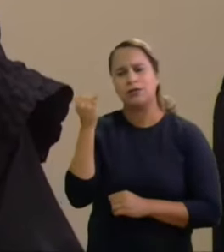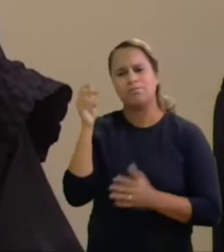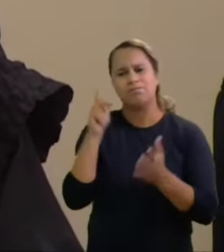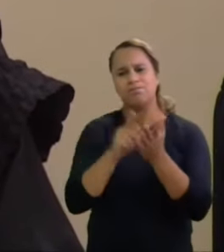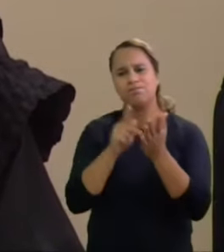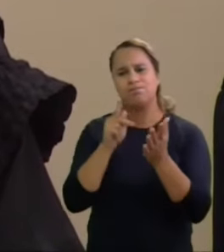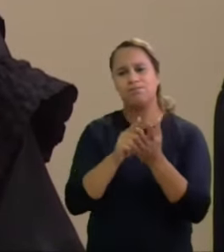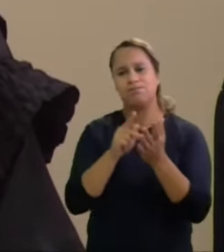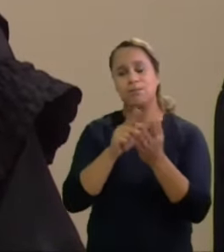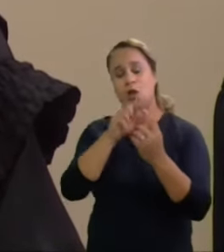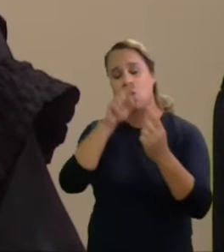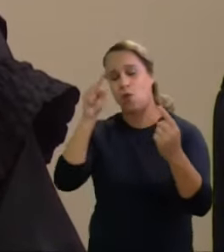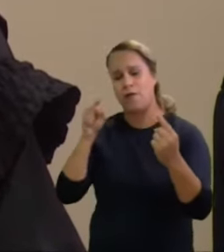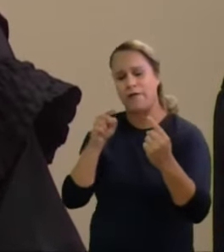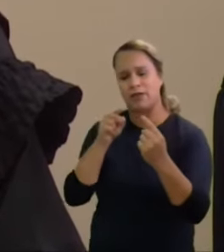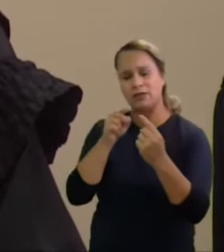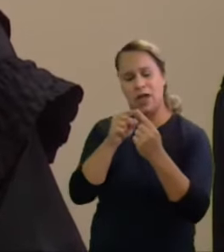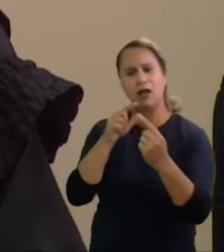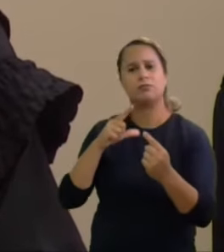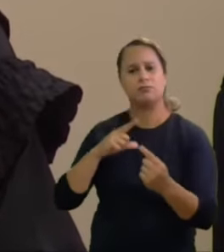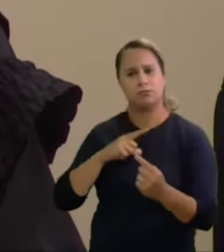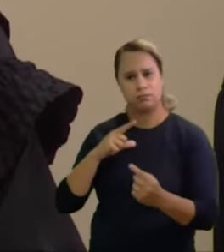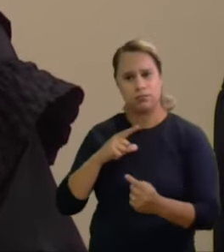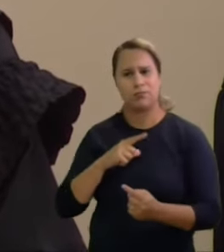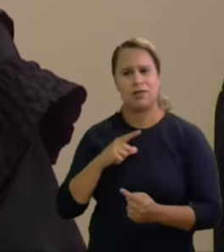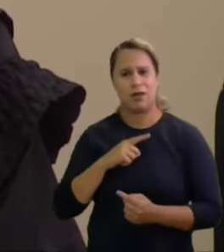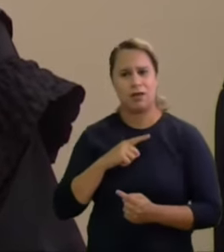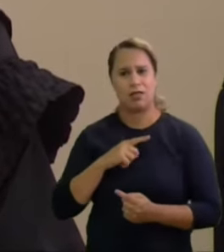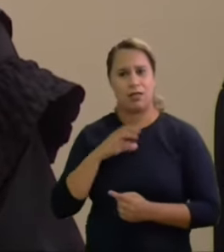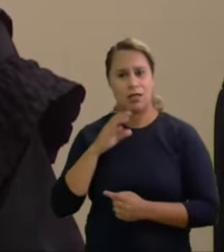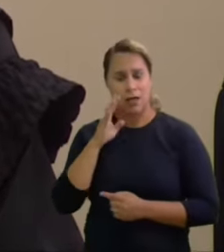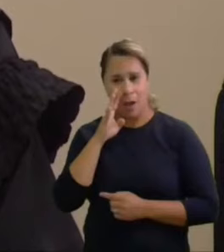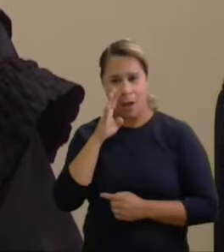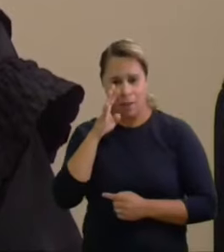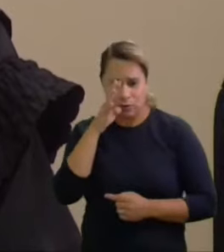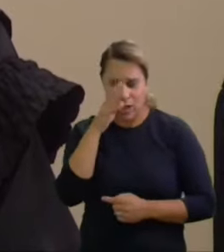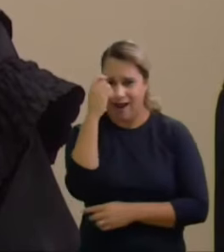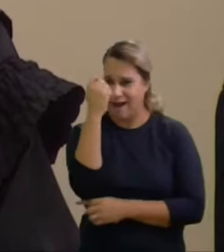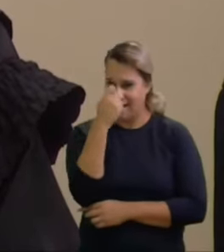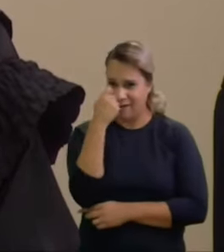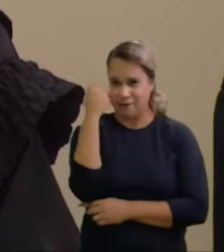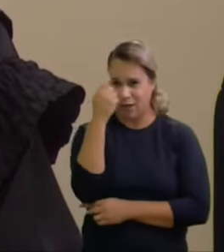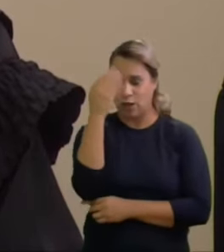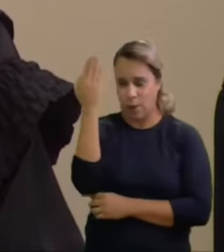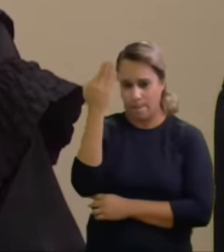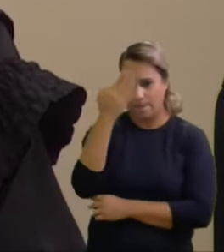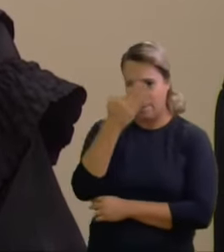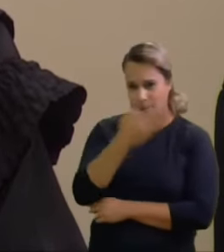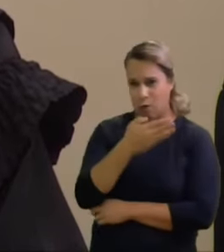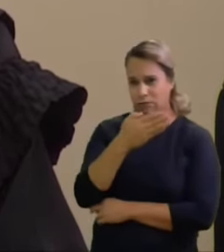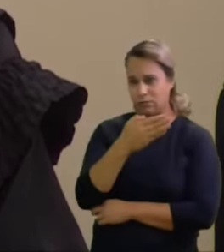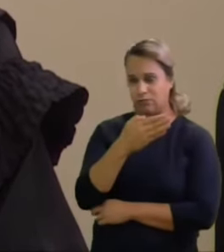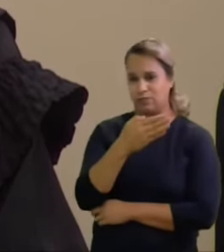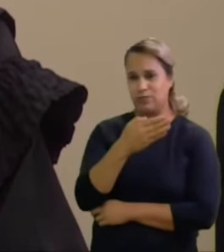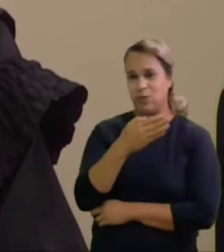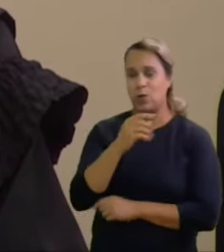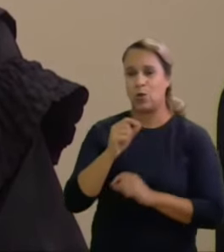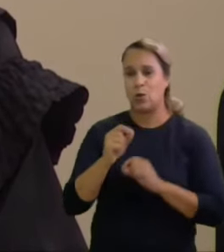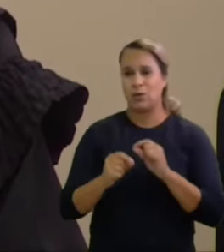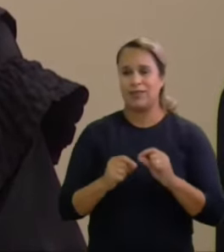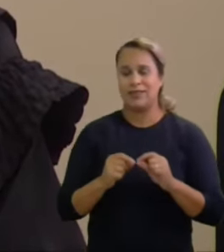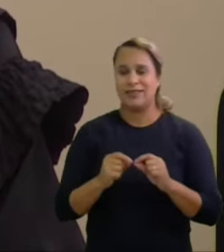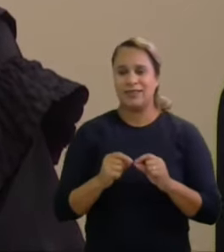objetiva dos eventos abusivos a gravidade deles e a prova de sua potencial lesividade a integridade